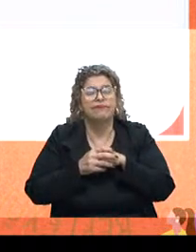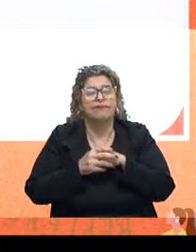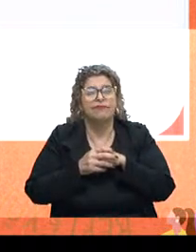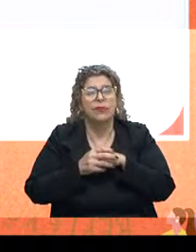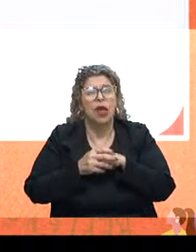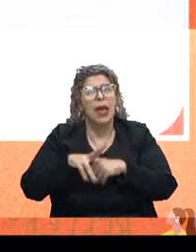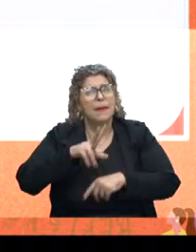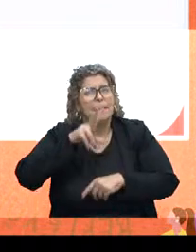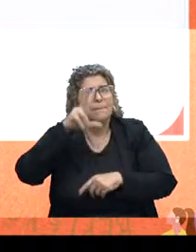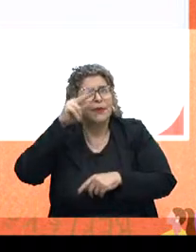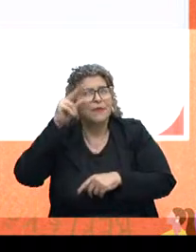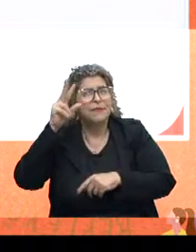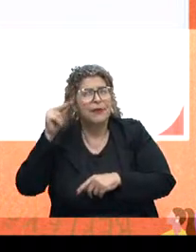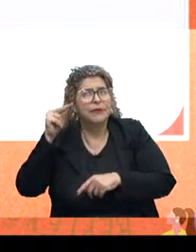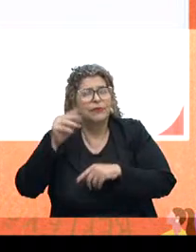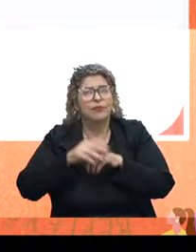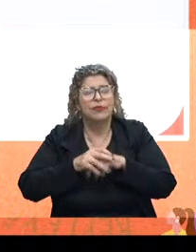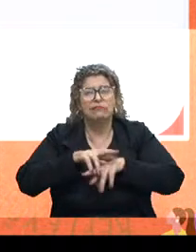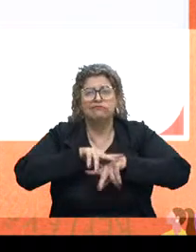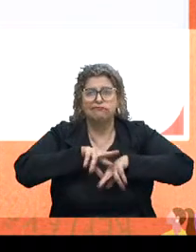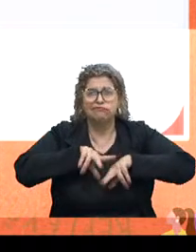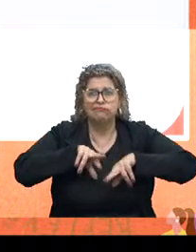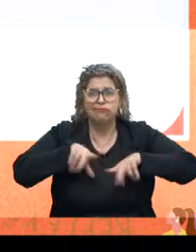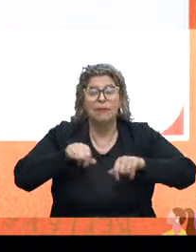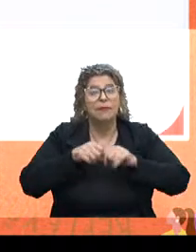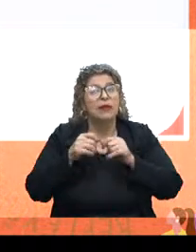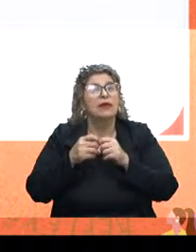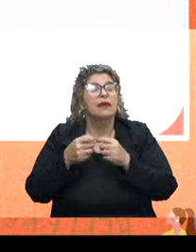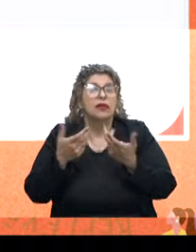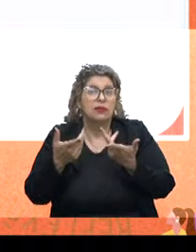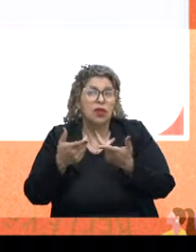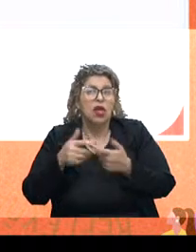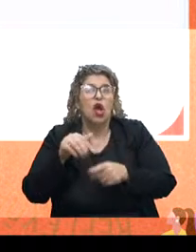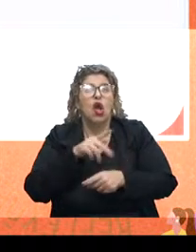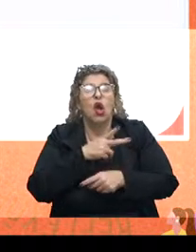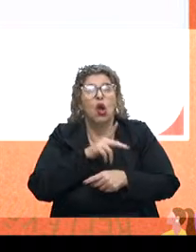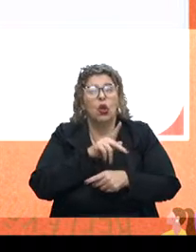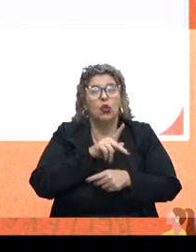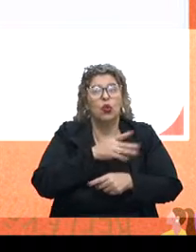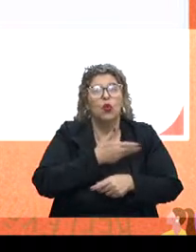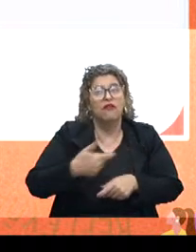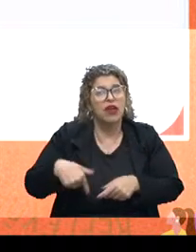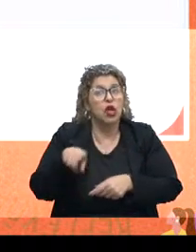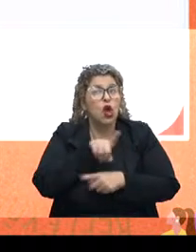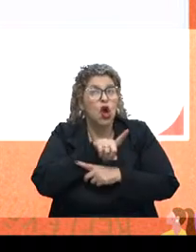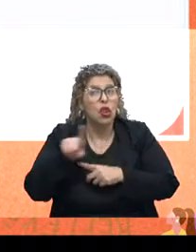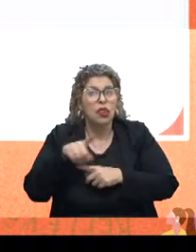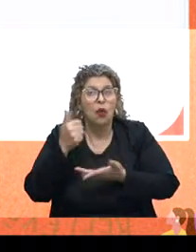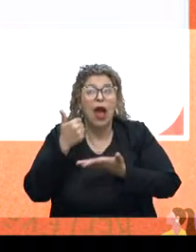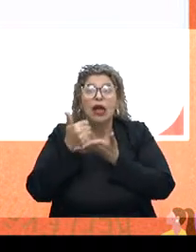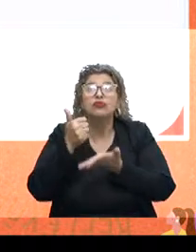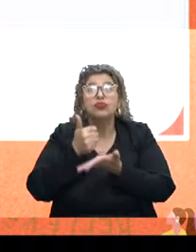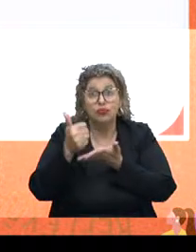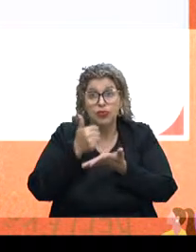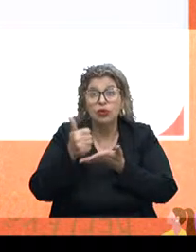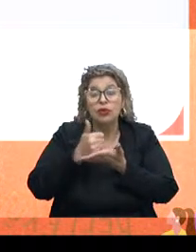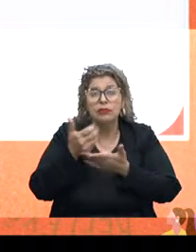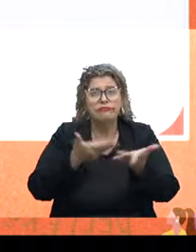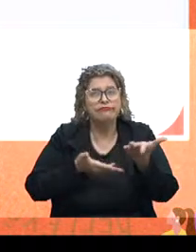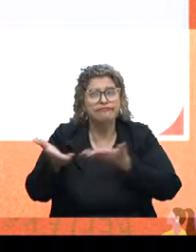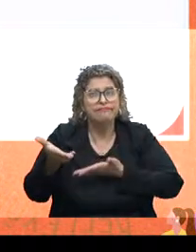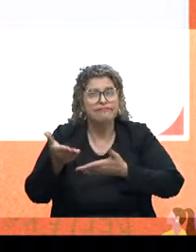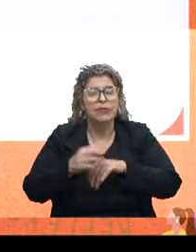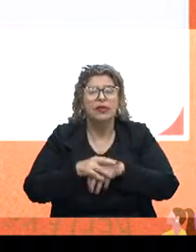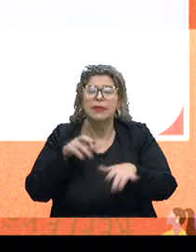de prefeituras, enfim, vários tipos de órgãos, sejam governamentais ou não, ajudando a população, se envolvendo.